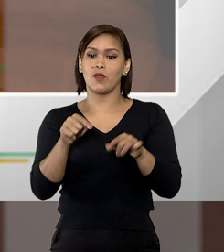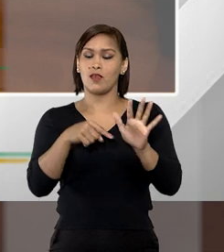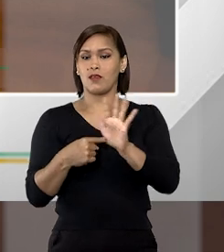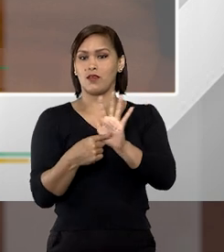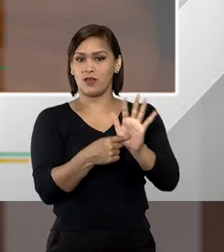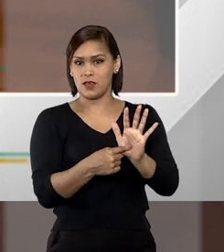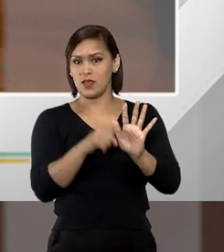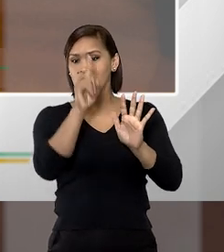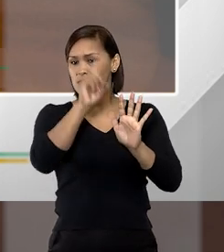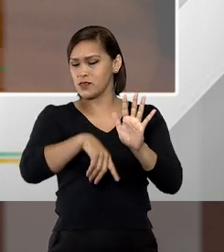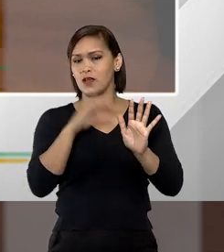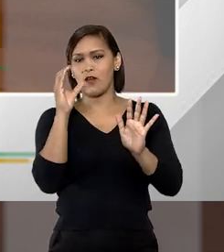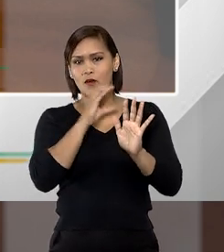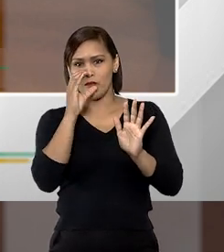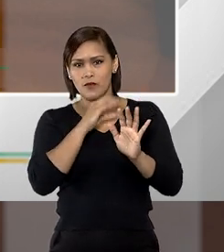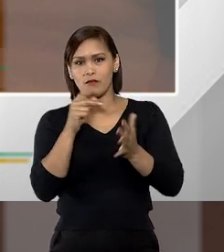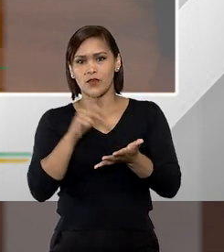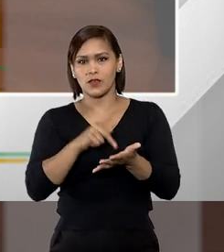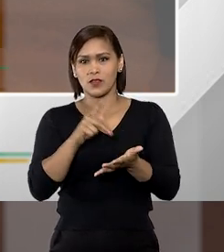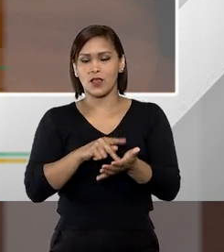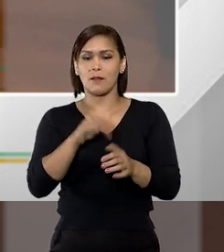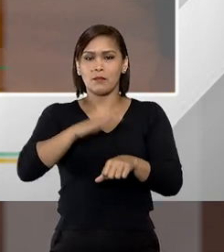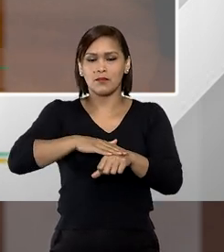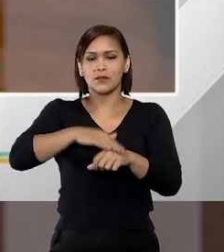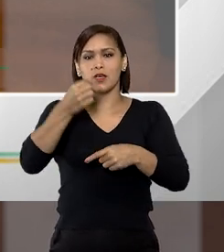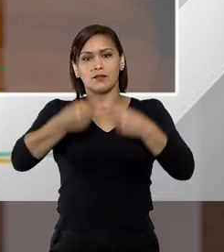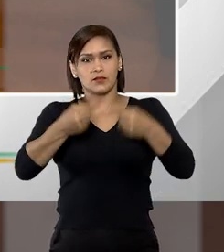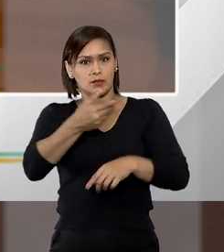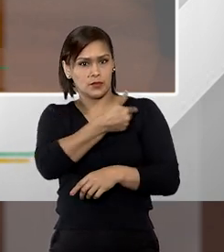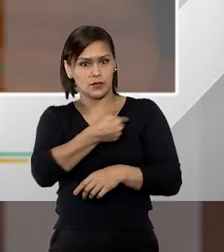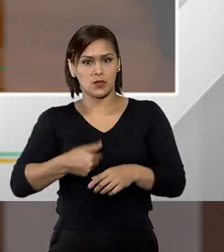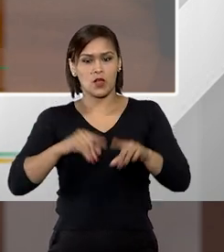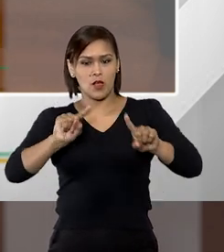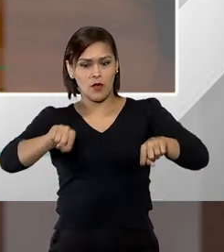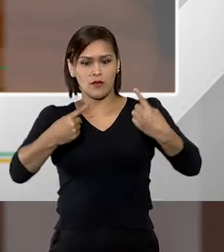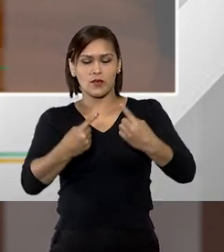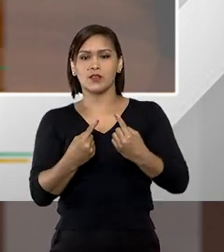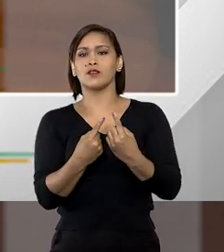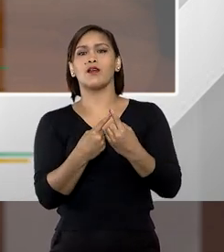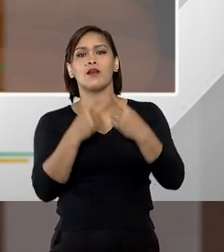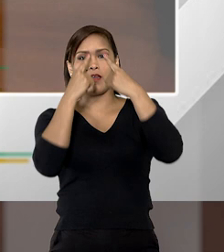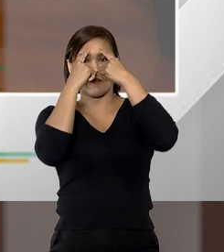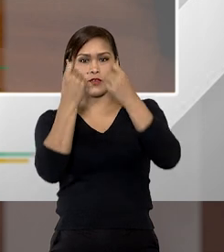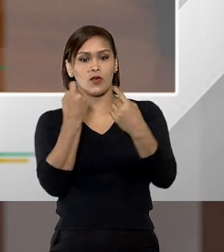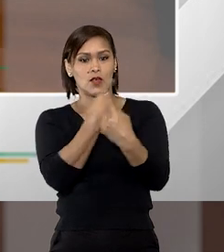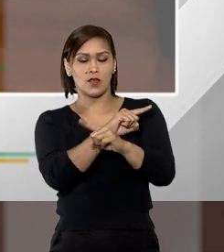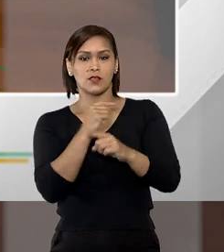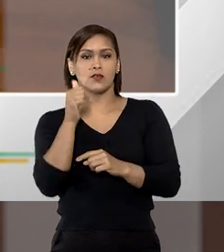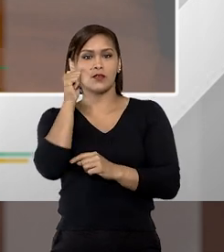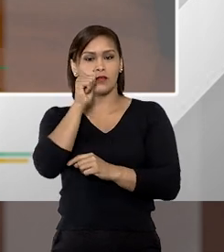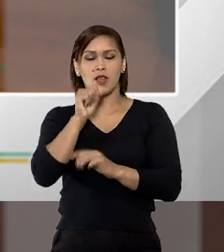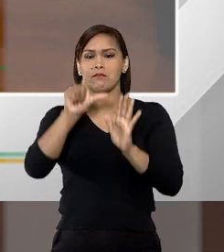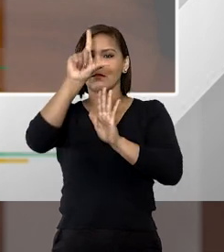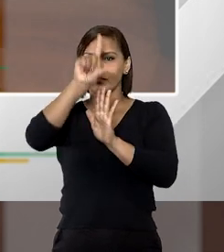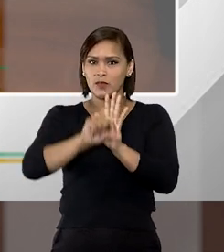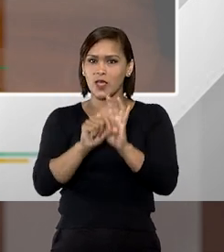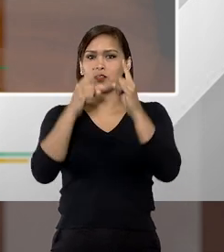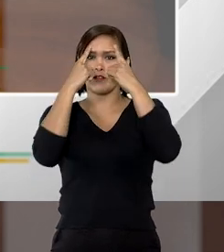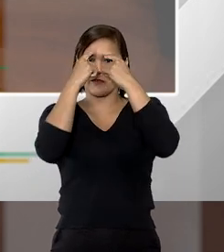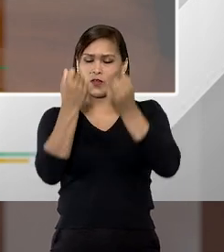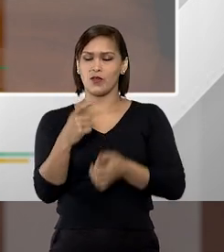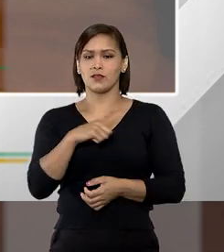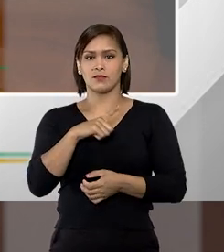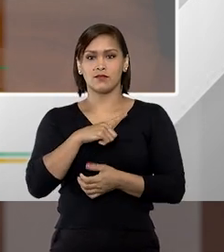uma demonstração muito efetiva e quanto mais políticas públicas de enfrentamento à violência contra a mulher claro menos violência nós